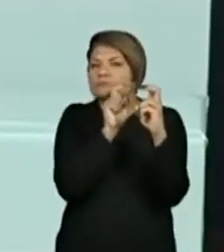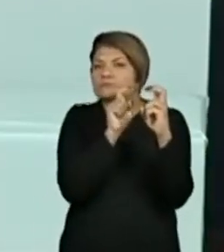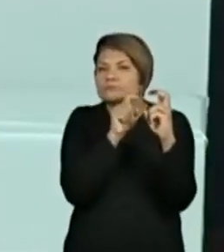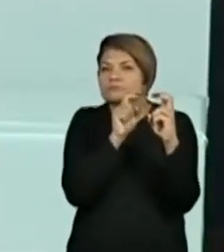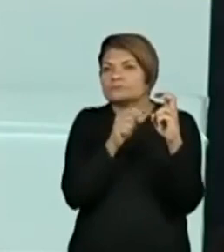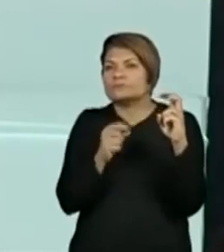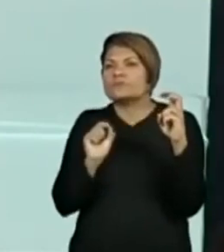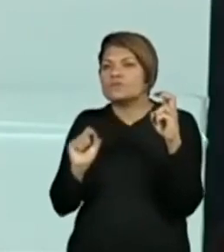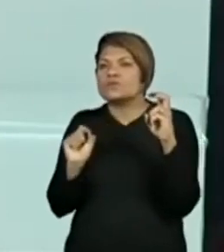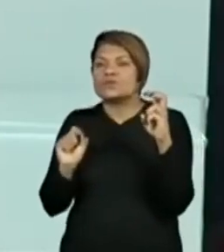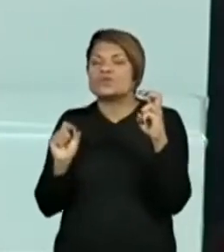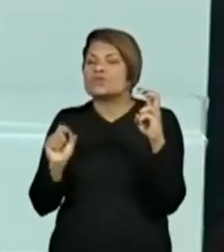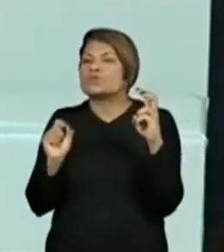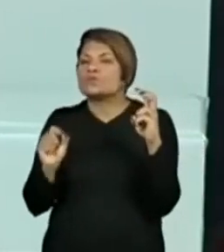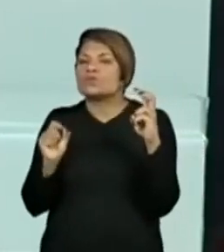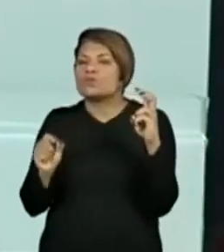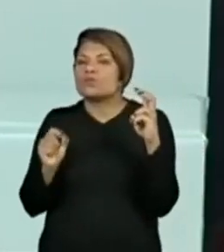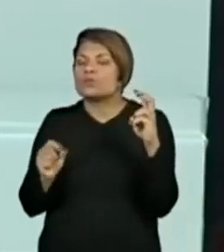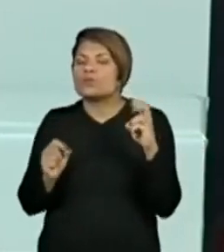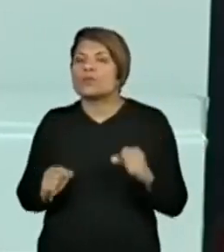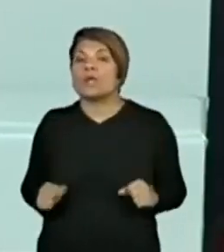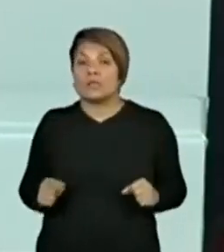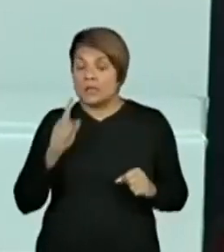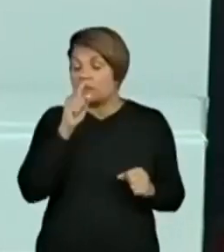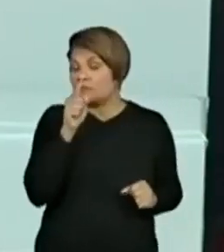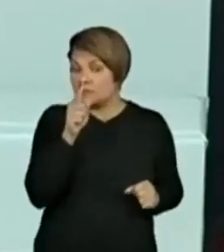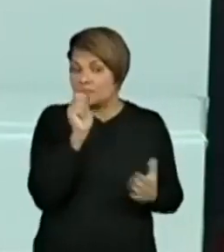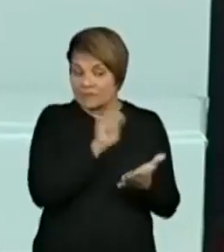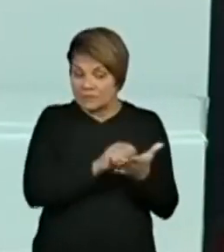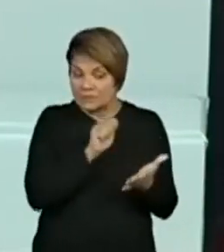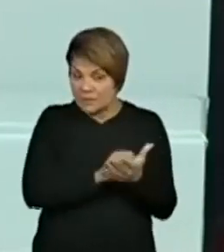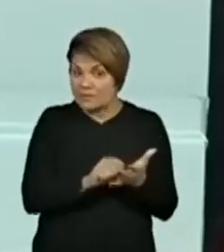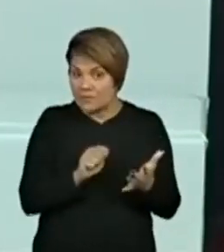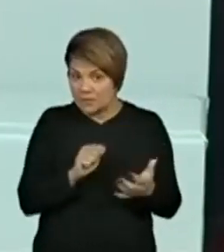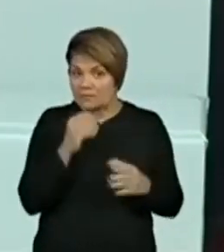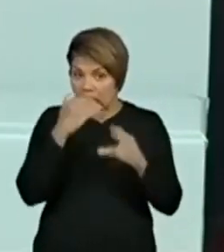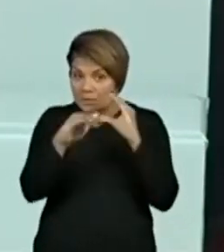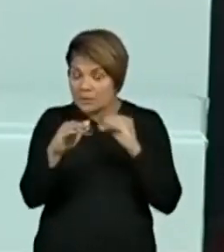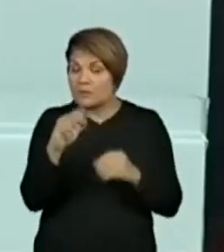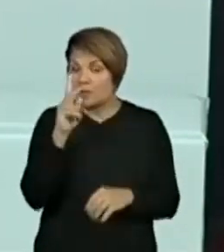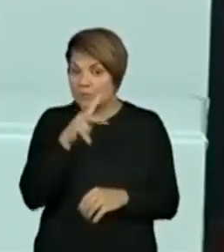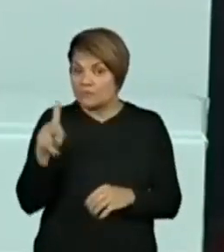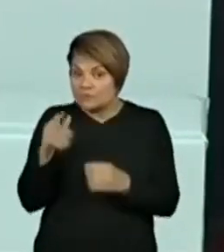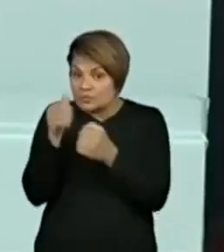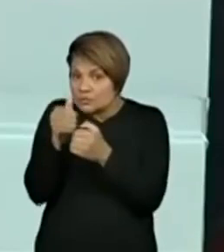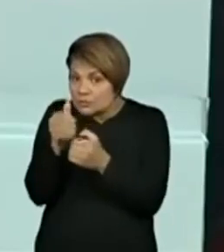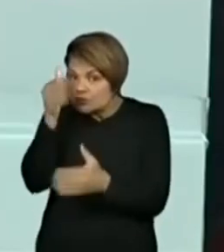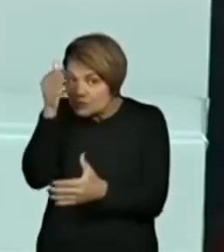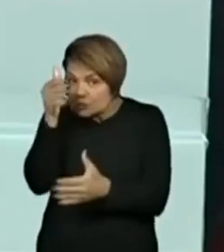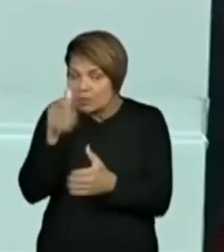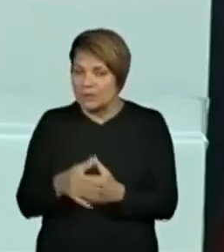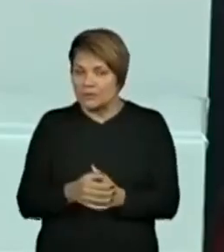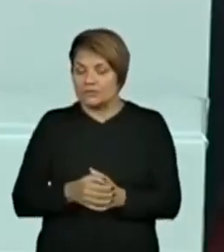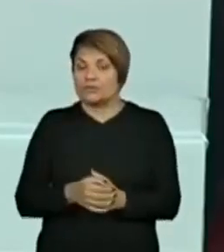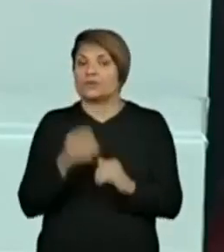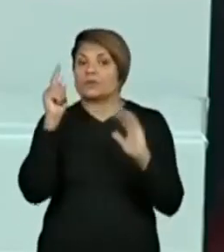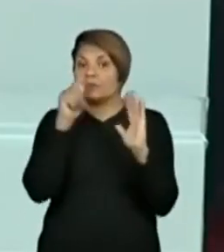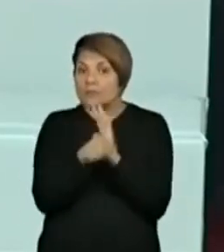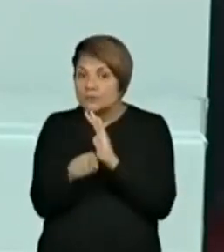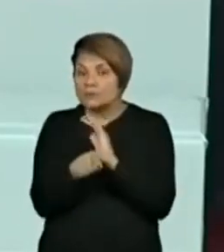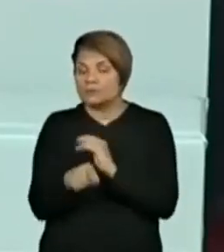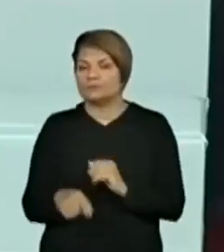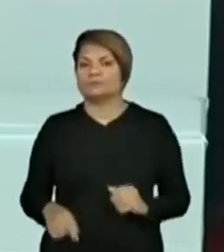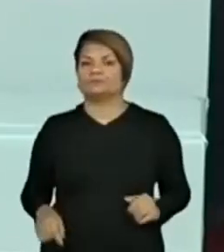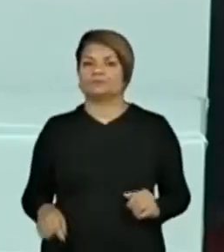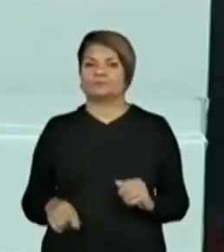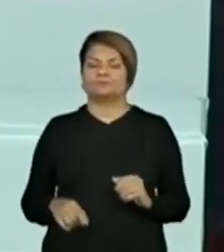números. e aí vocês vão escrever para a professora no chat a pergunta que eu